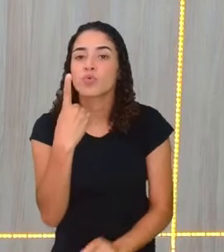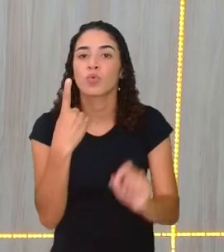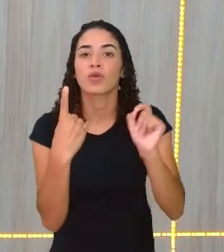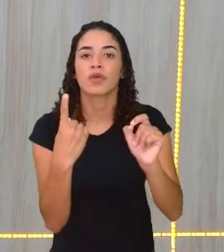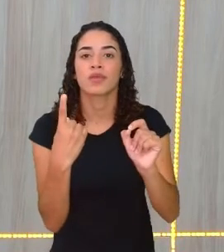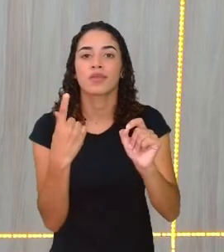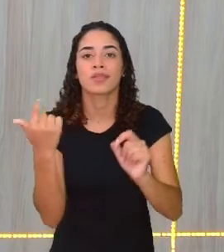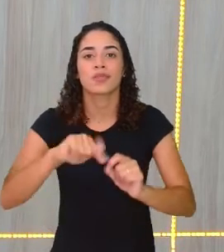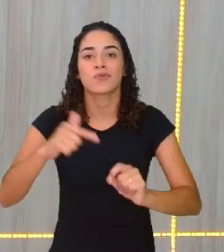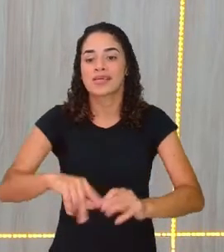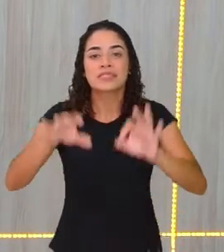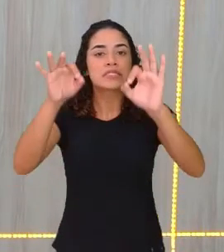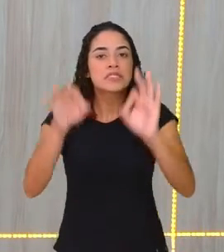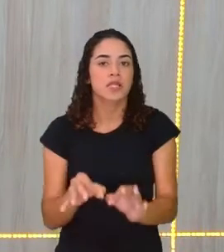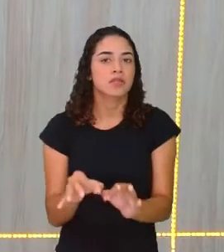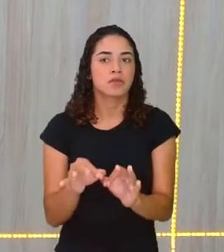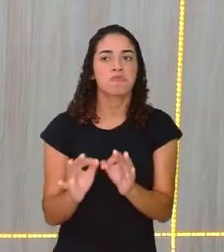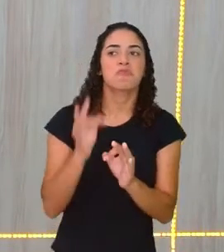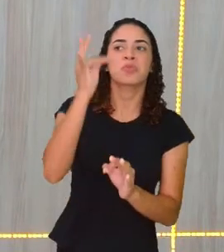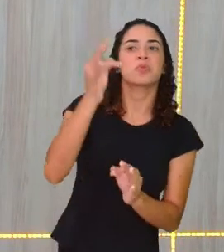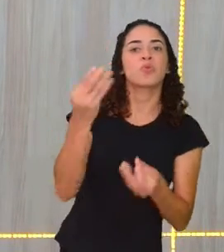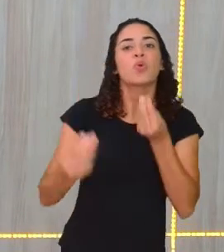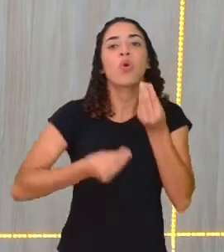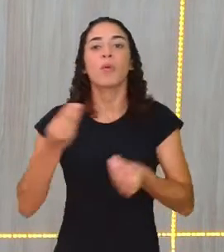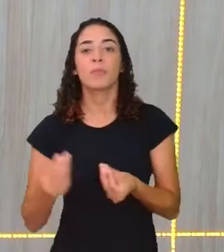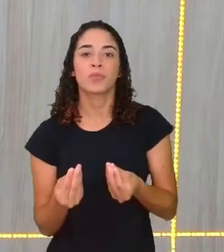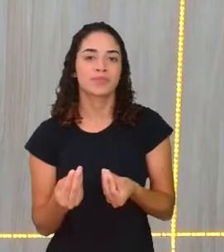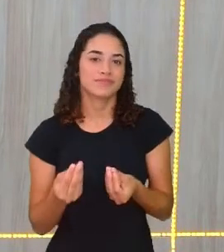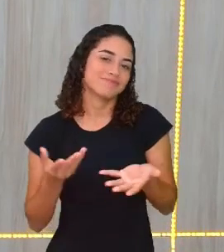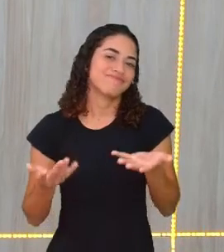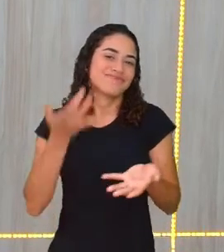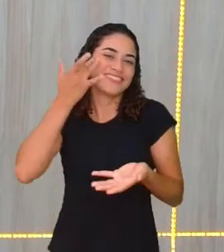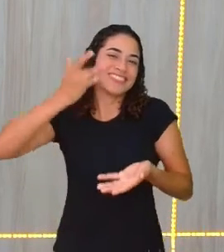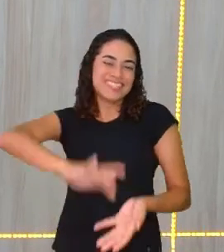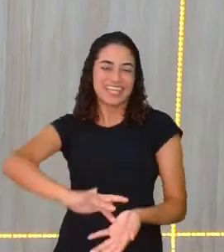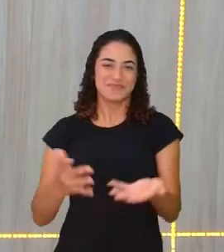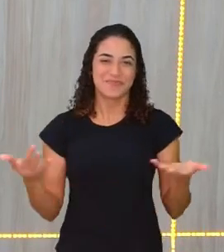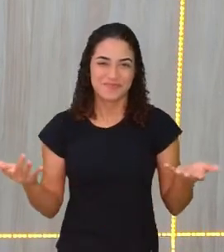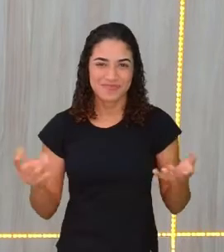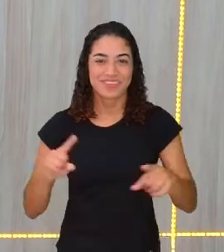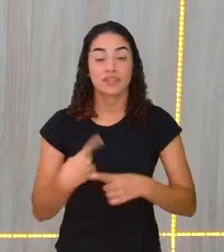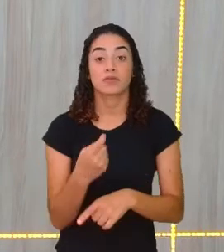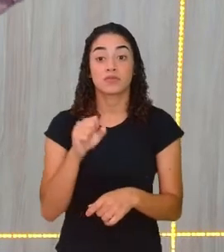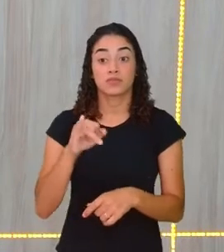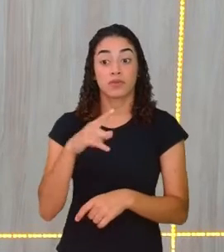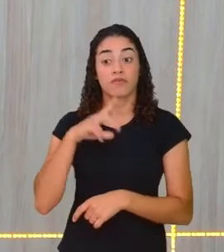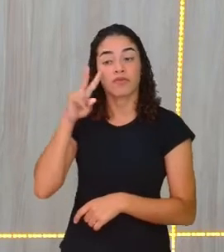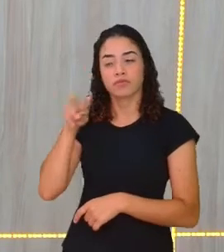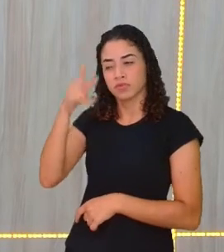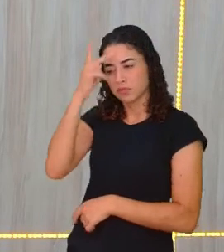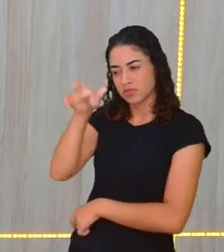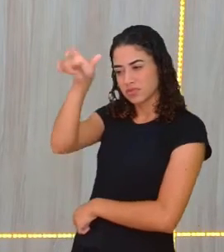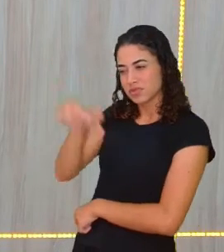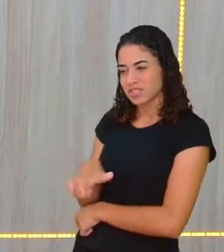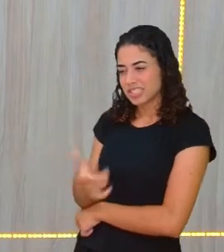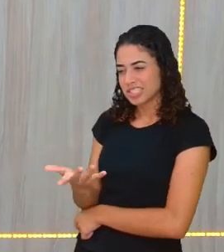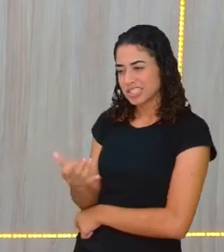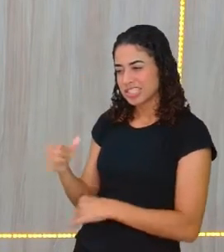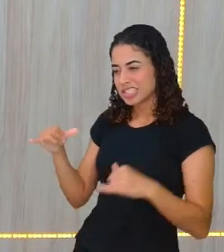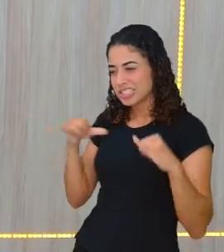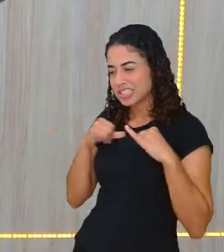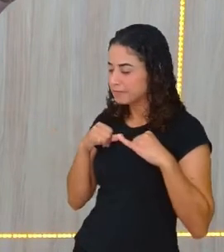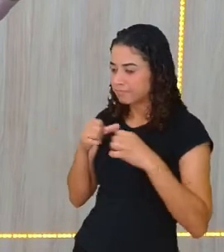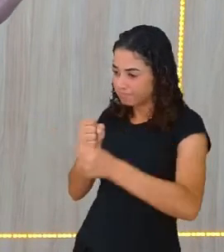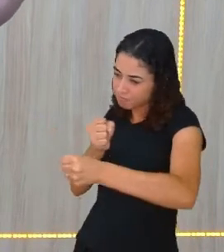incerteza. Então, quando vemos qualquer pessoa, em qualquer situação, nós temos que nos colocar no lugar do outro, não é? Da